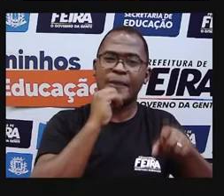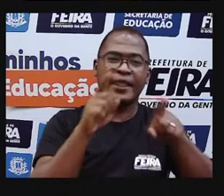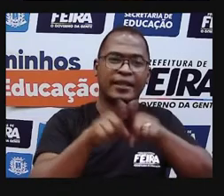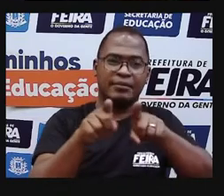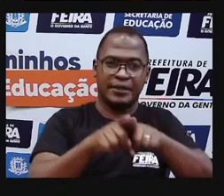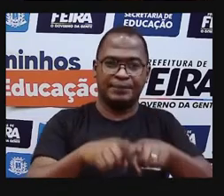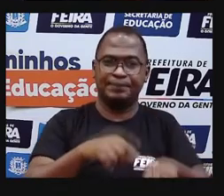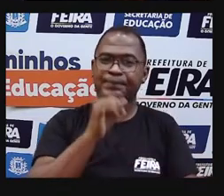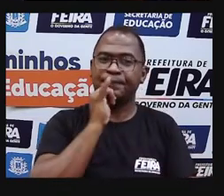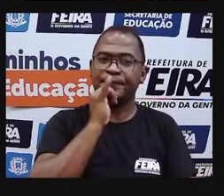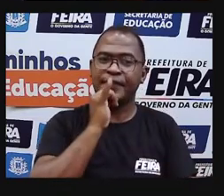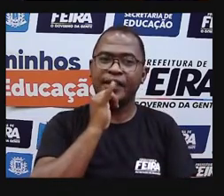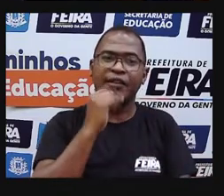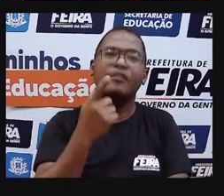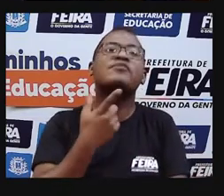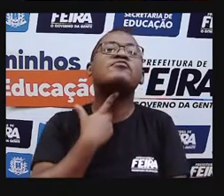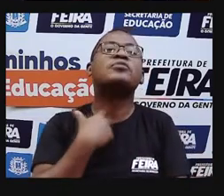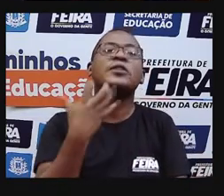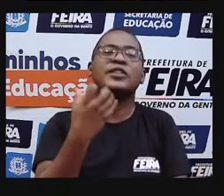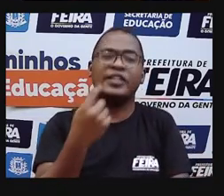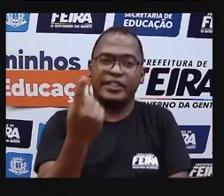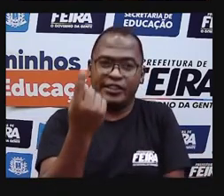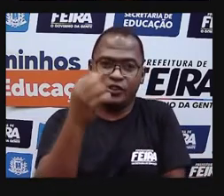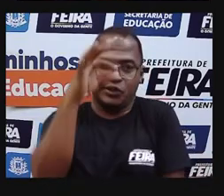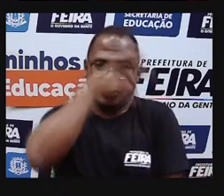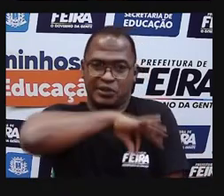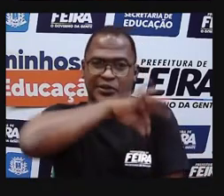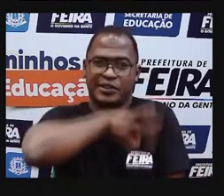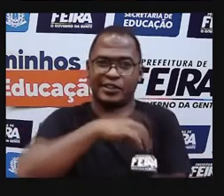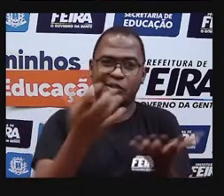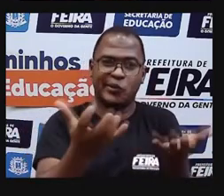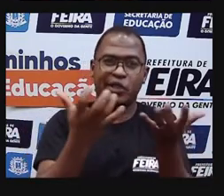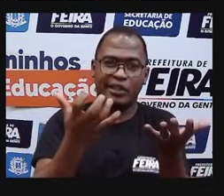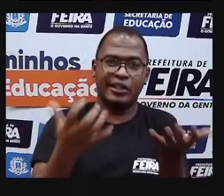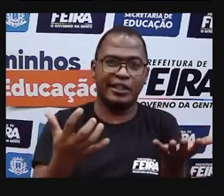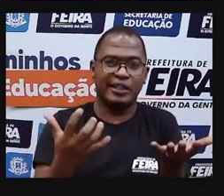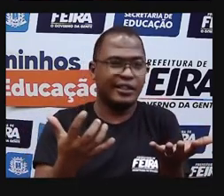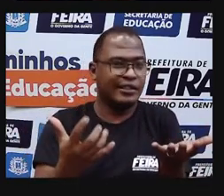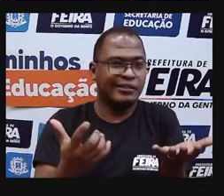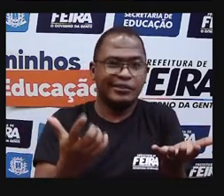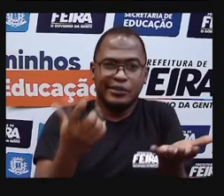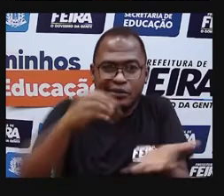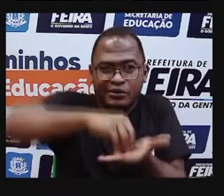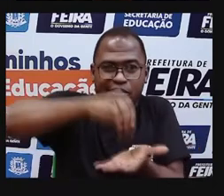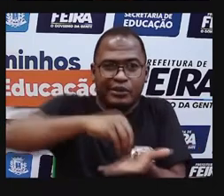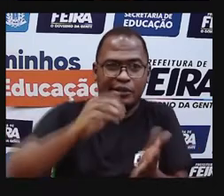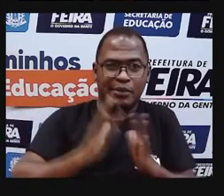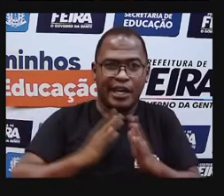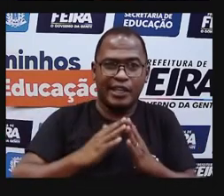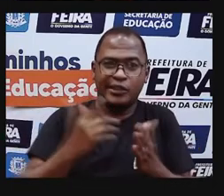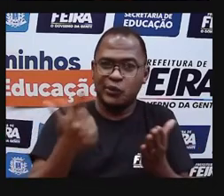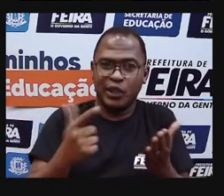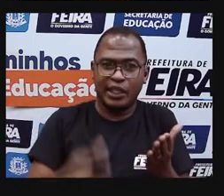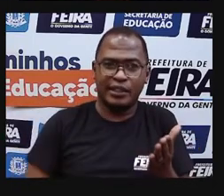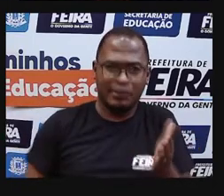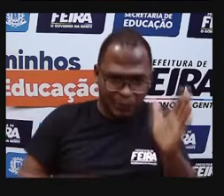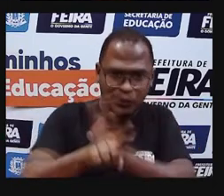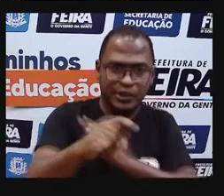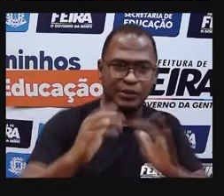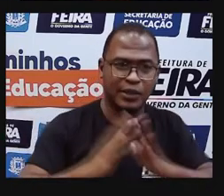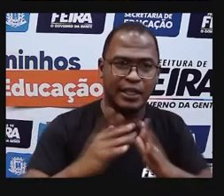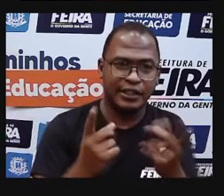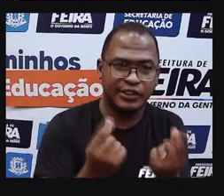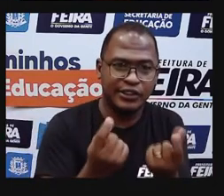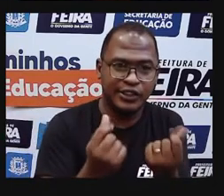da unidade de milhar lá em casa. E olha lá. E aí, na casa de vocês, tem chegado muitos? Tem chegado a